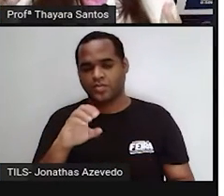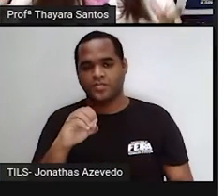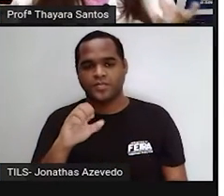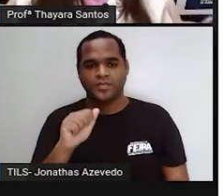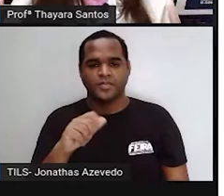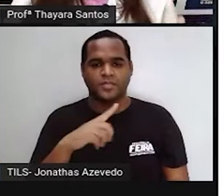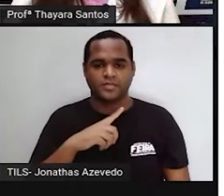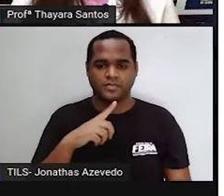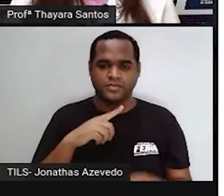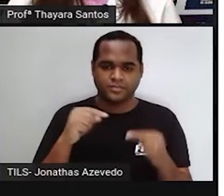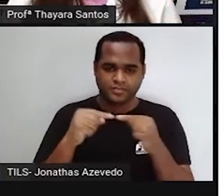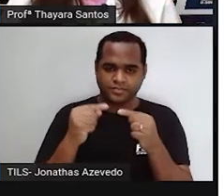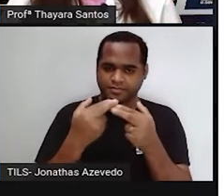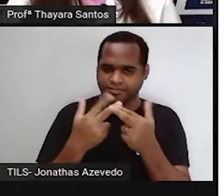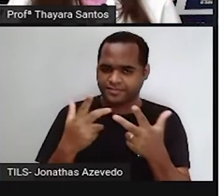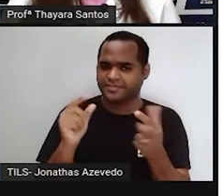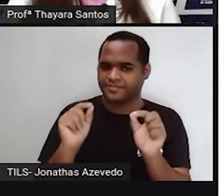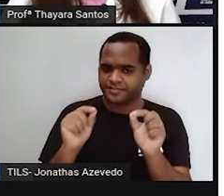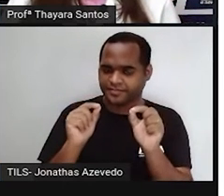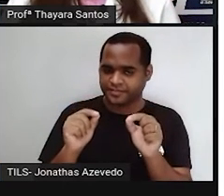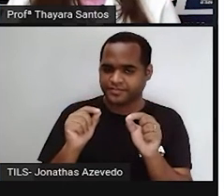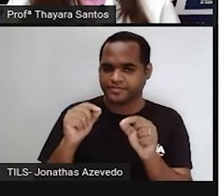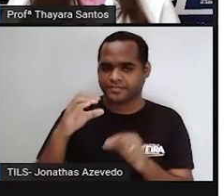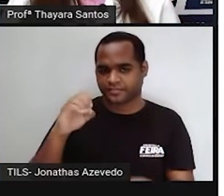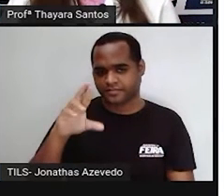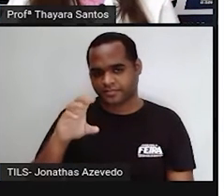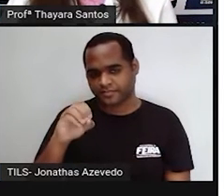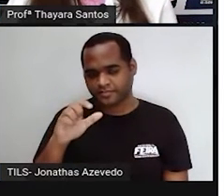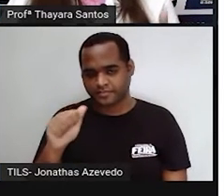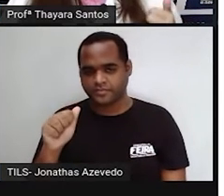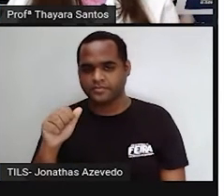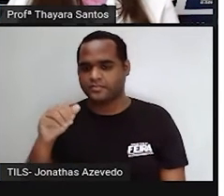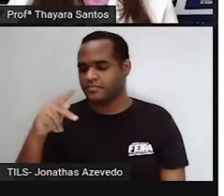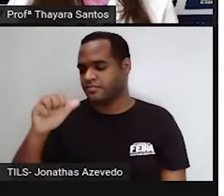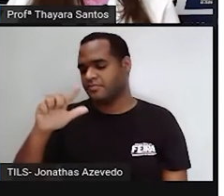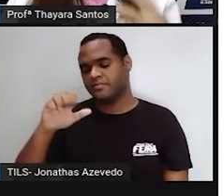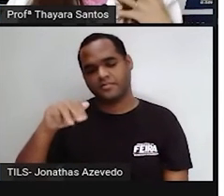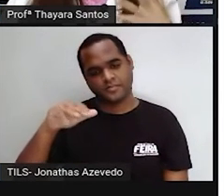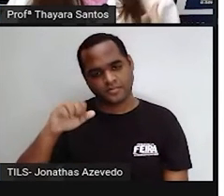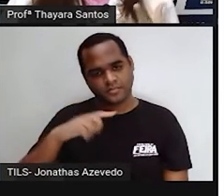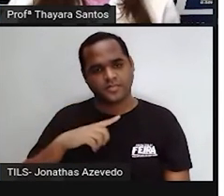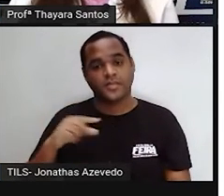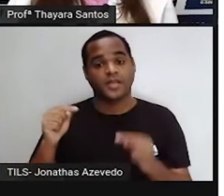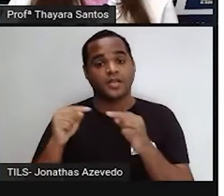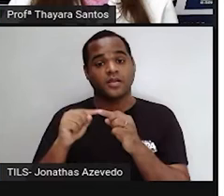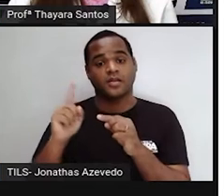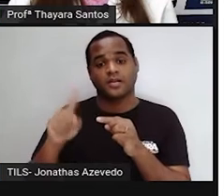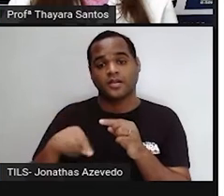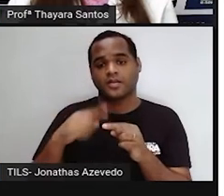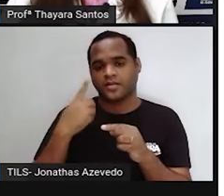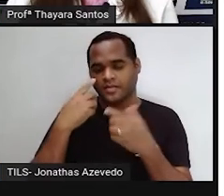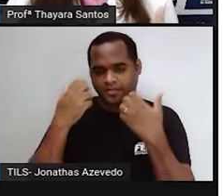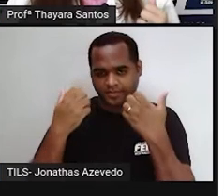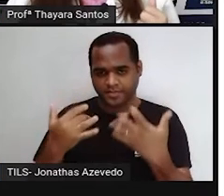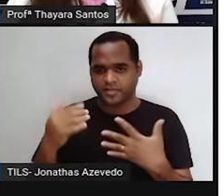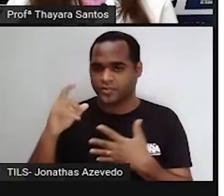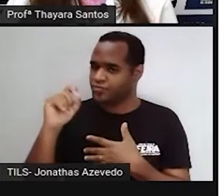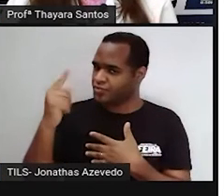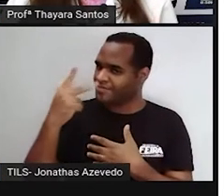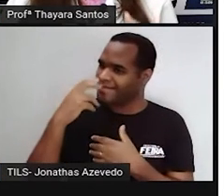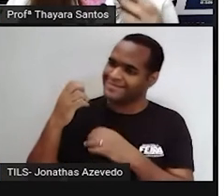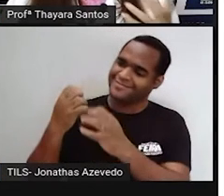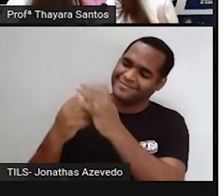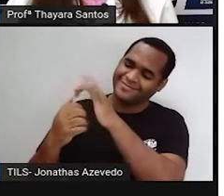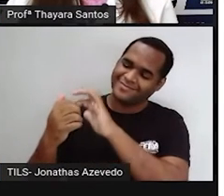parece meio uma coroa mesmo. Então, essa coroa, ela é constituída por plasma e é a parte luminosa do Sol. E é nessa